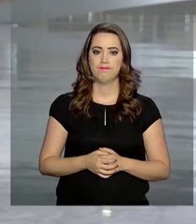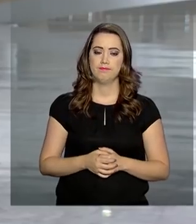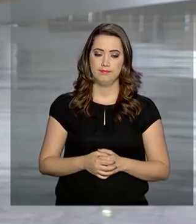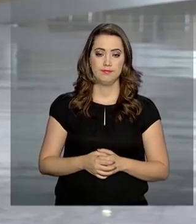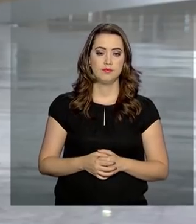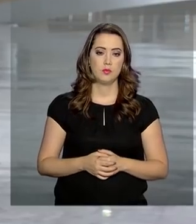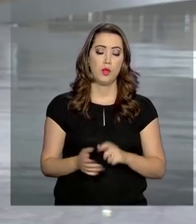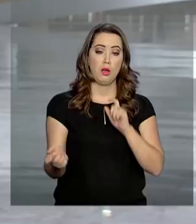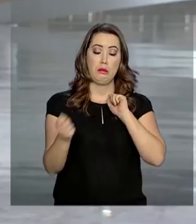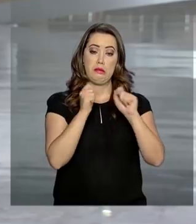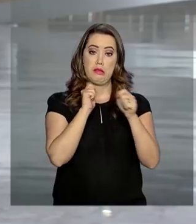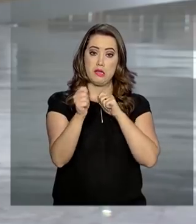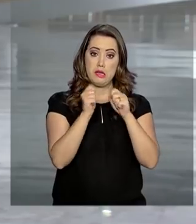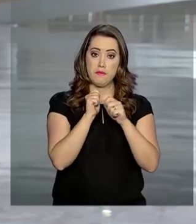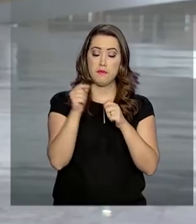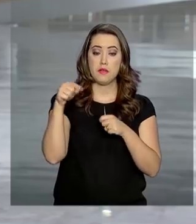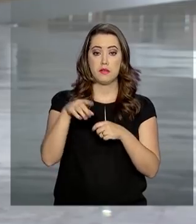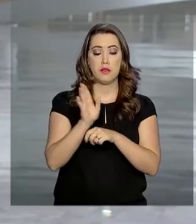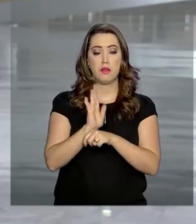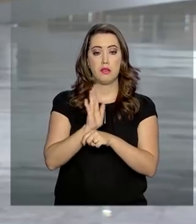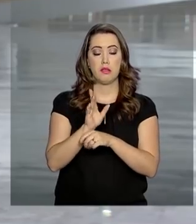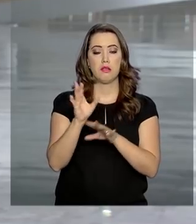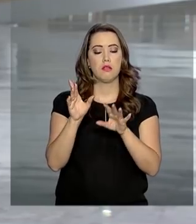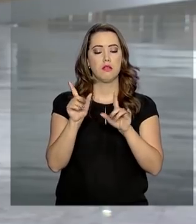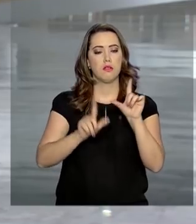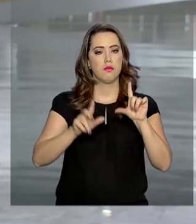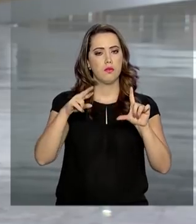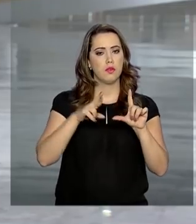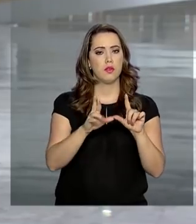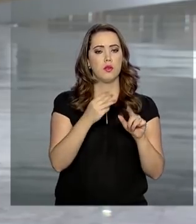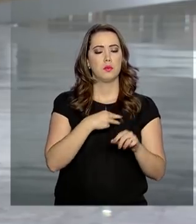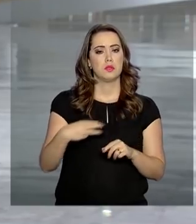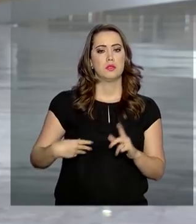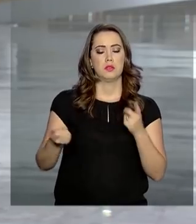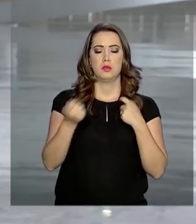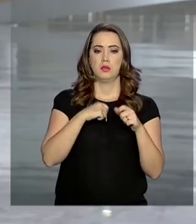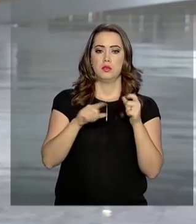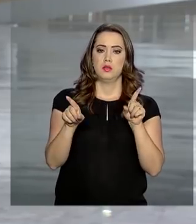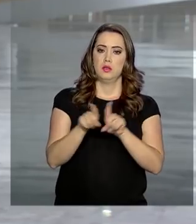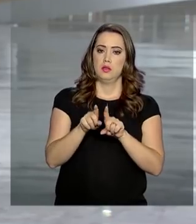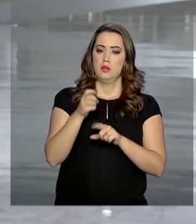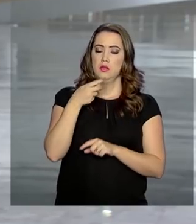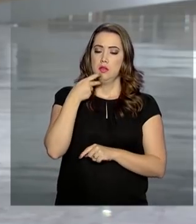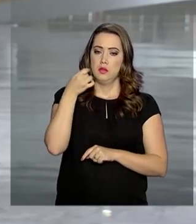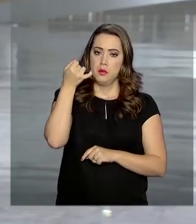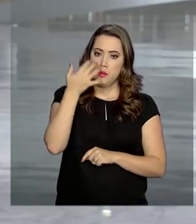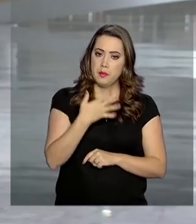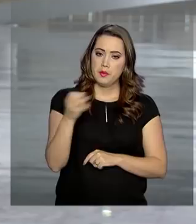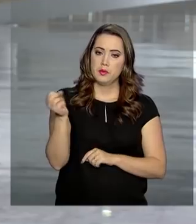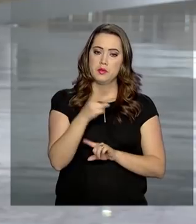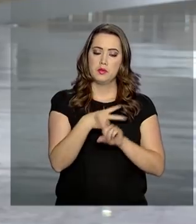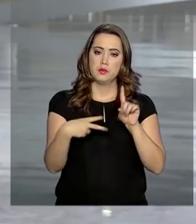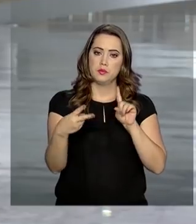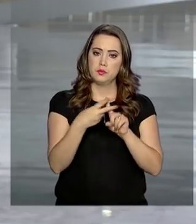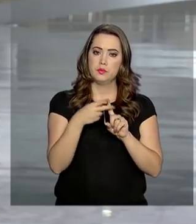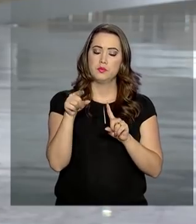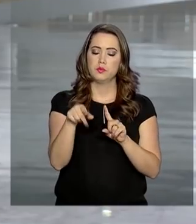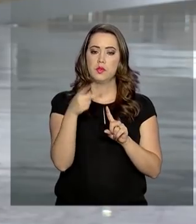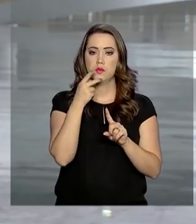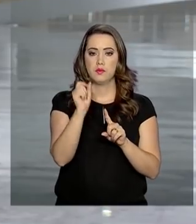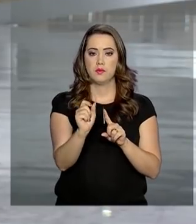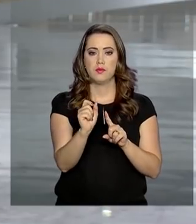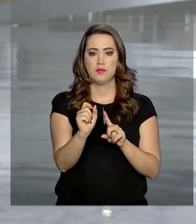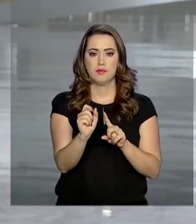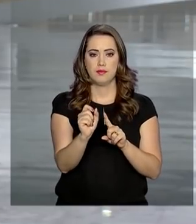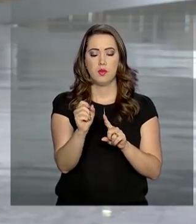Em entrevista exclusiva à TVNBR, o ministro da Economia também falou sobre a nova previdência. Segundo Paulo